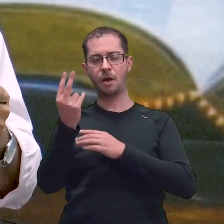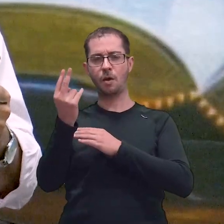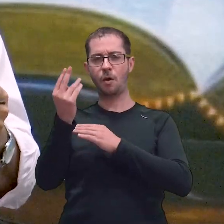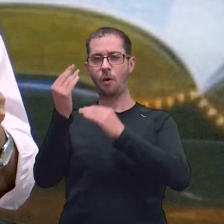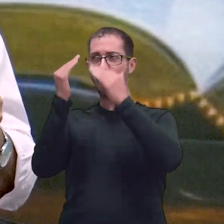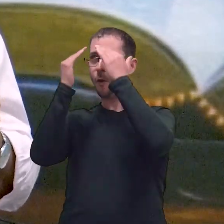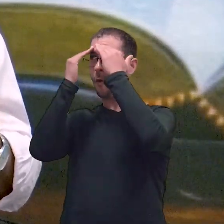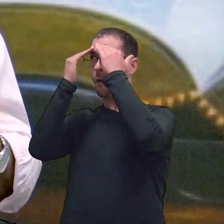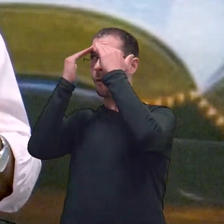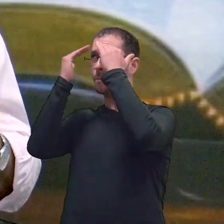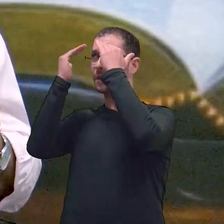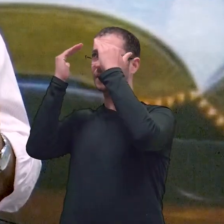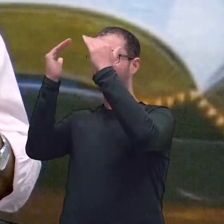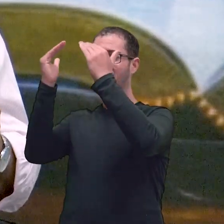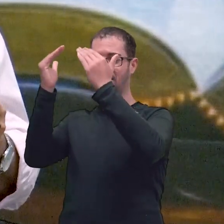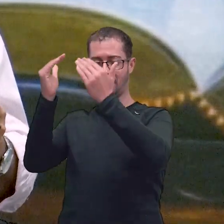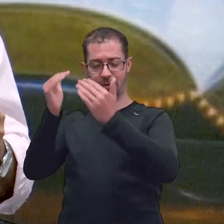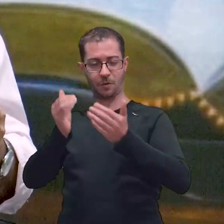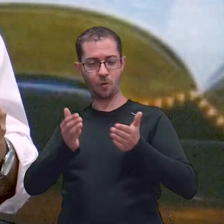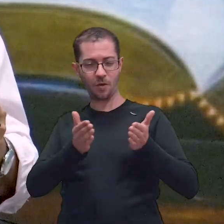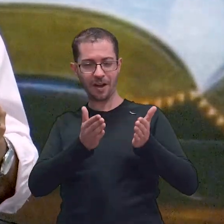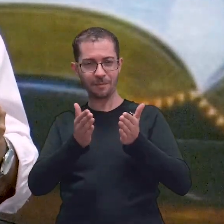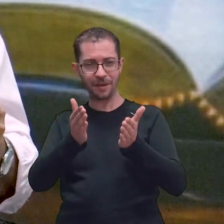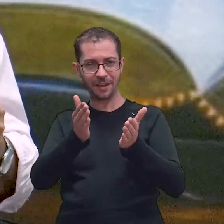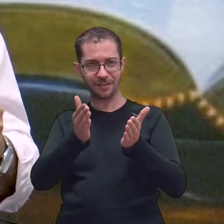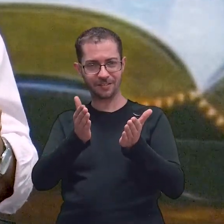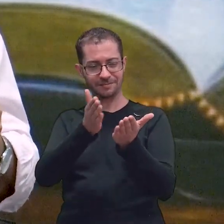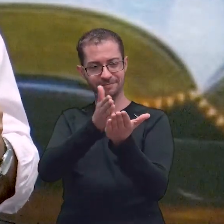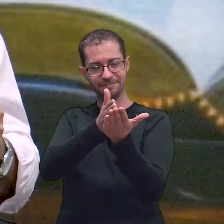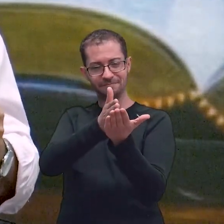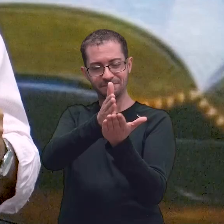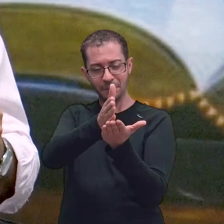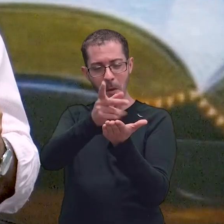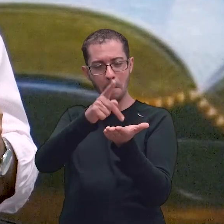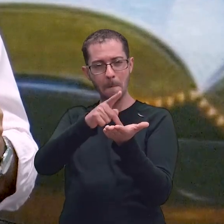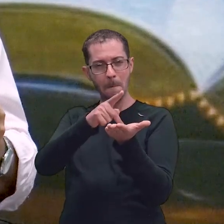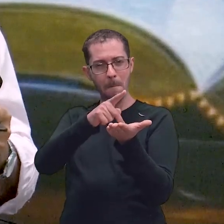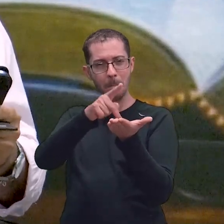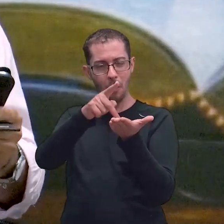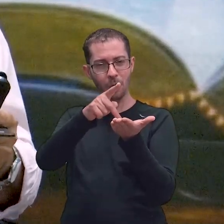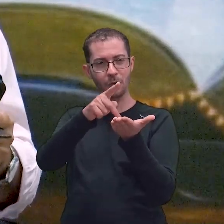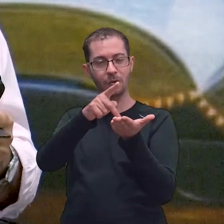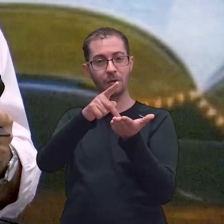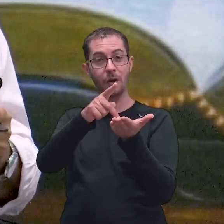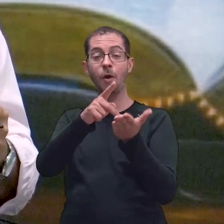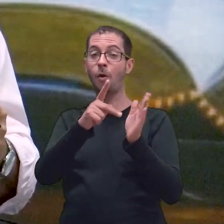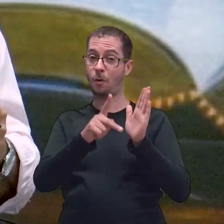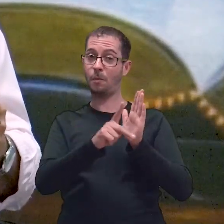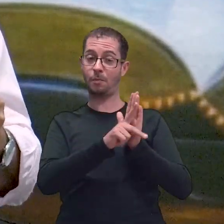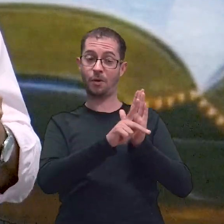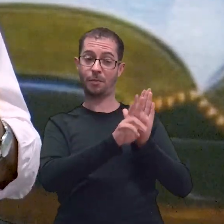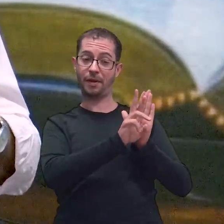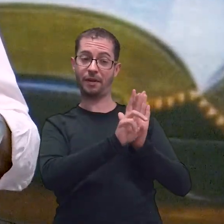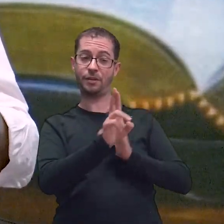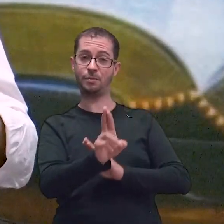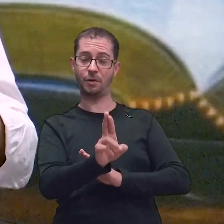puro o seu caminho? É uma pergunta. E o próprio salmista, ele responde, olha aqui,